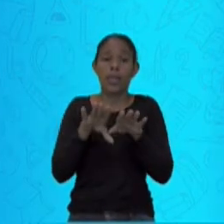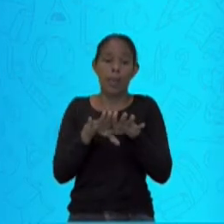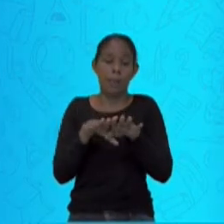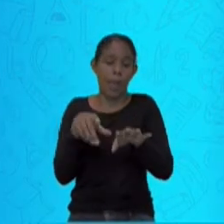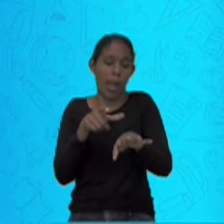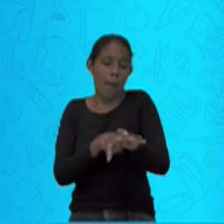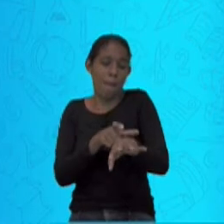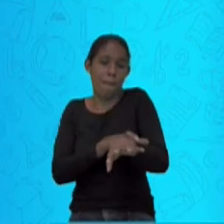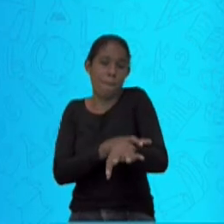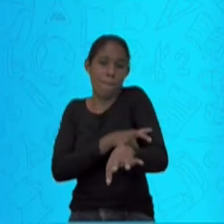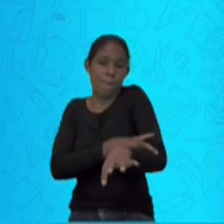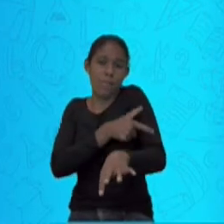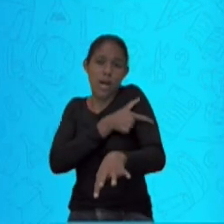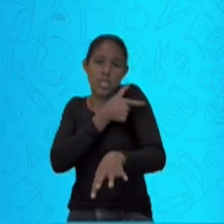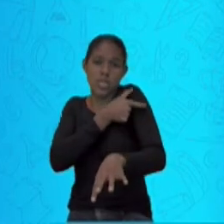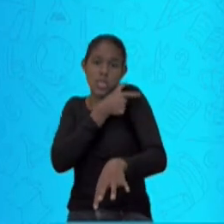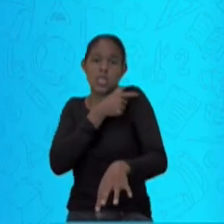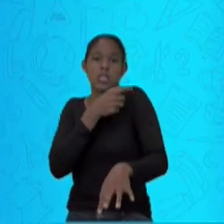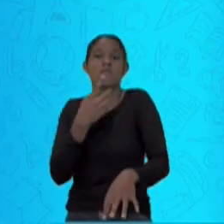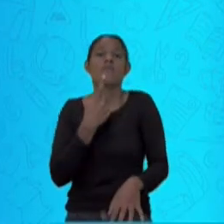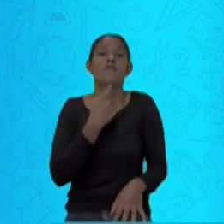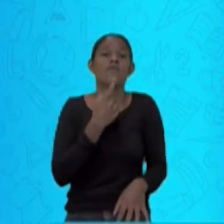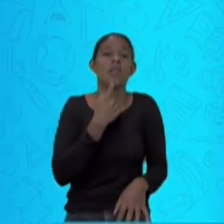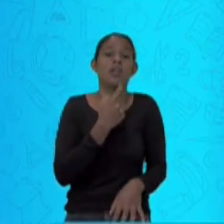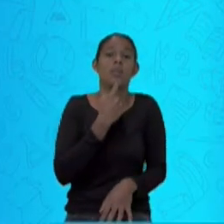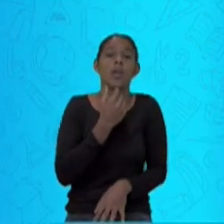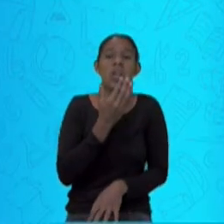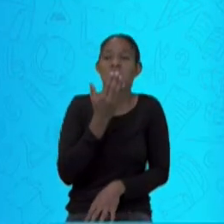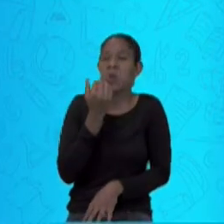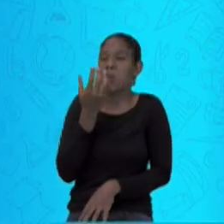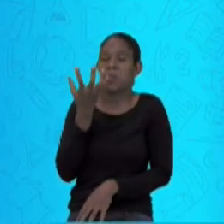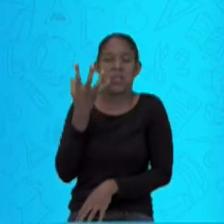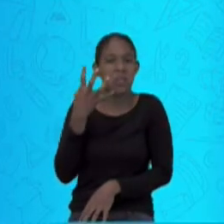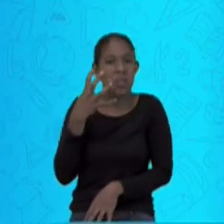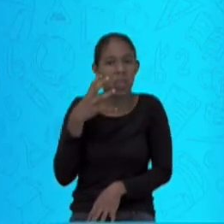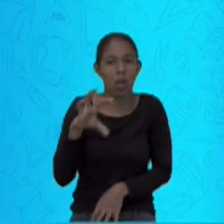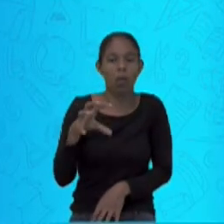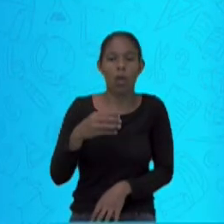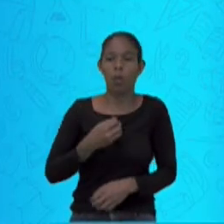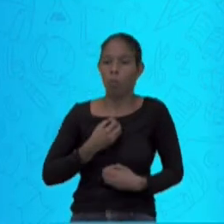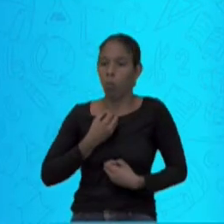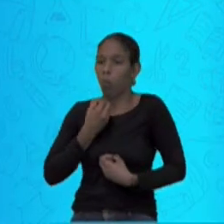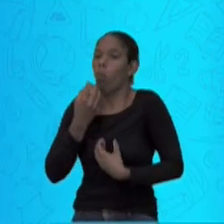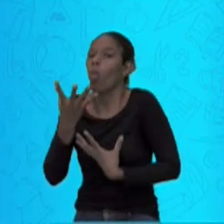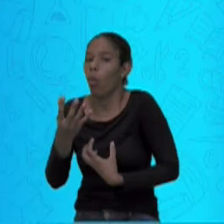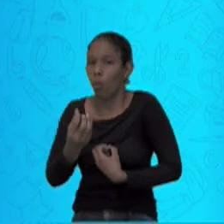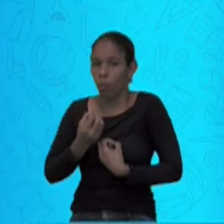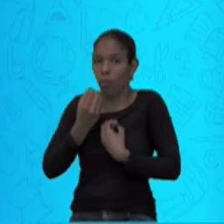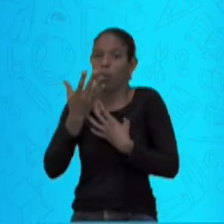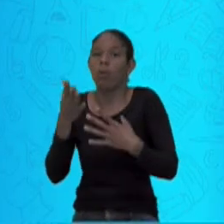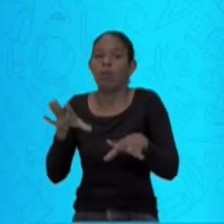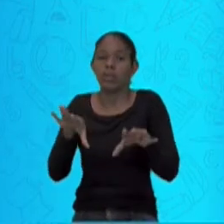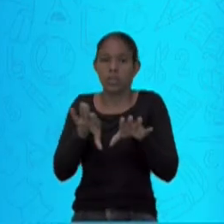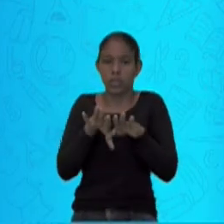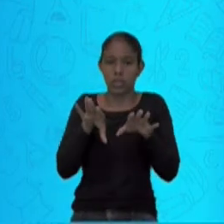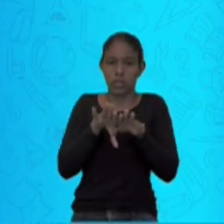coceira, falta de apetite, náuseas e vômitos, são comuns. Nessa fase febril,